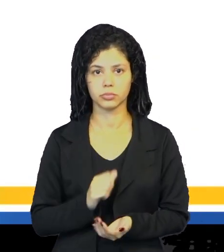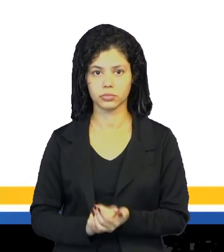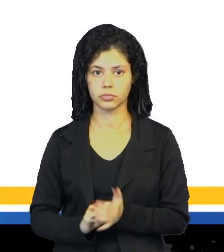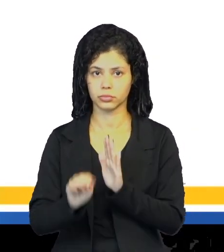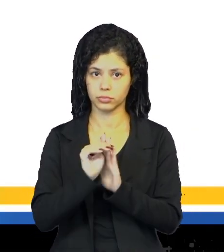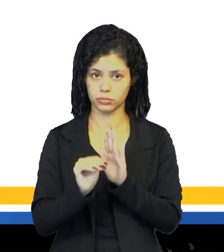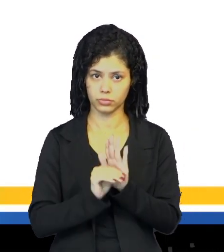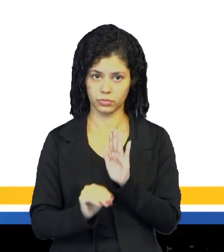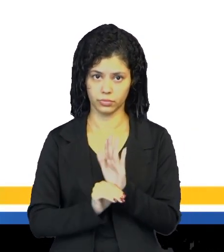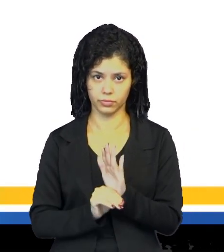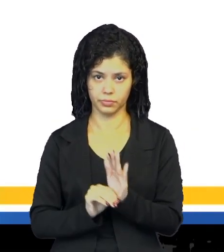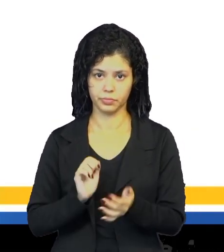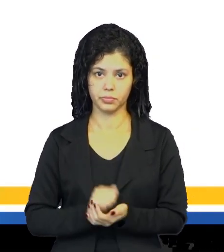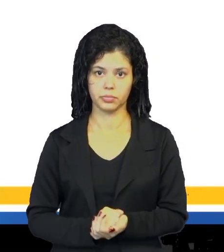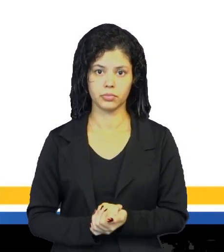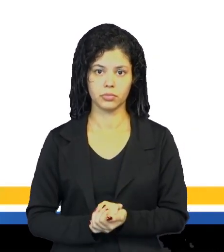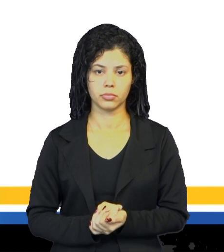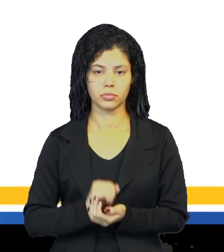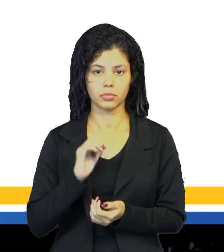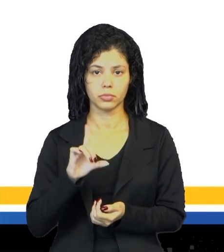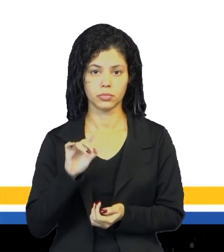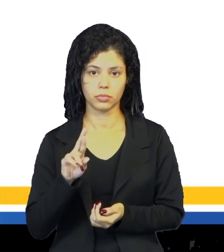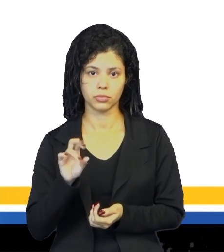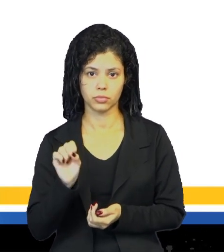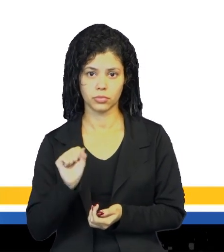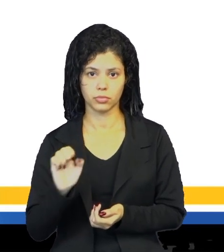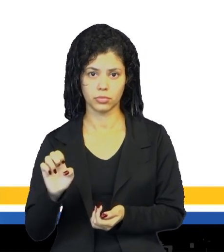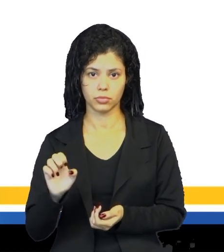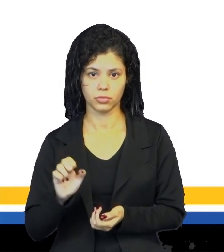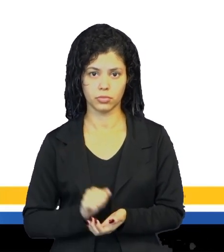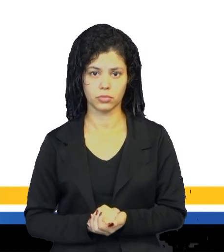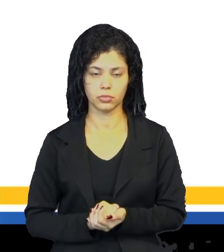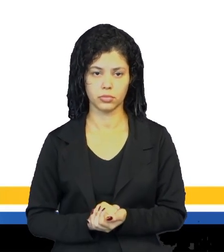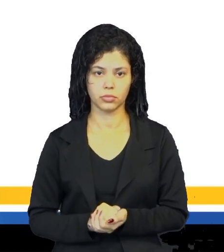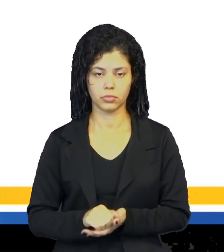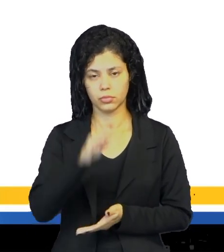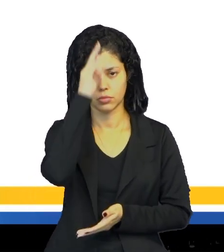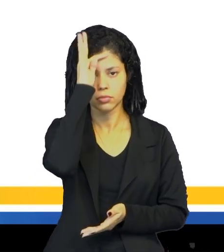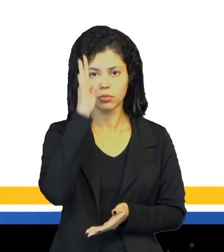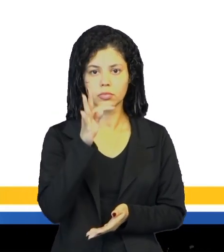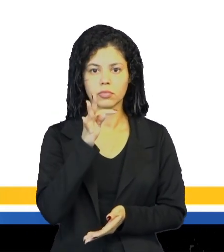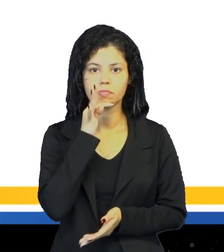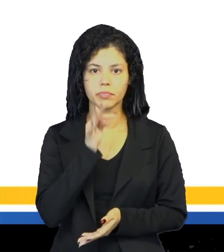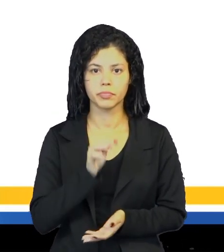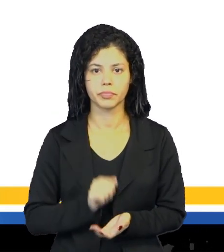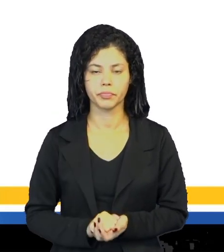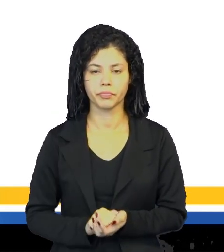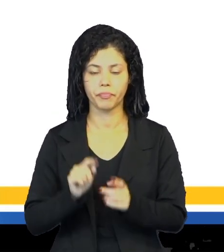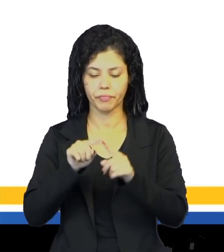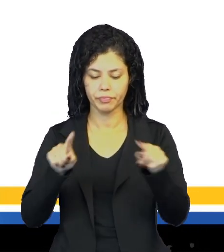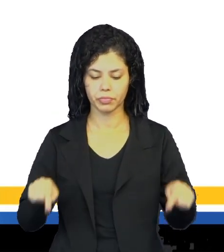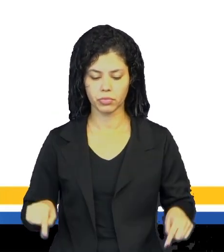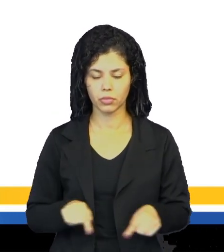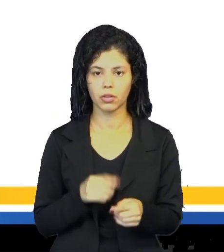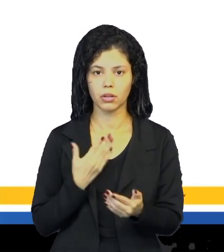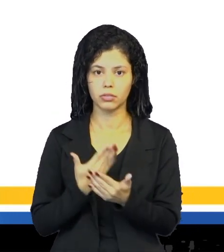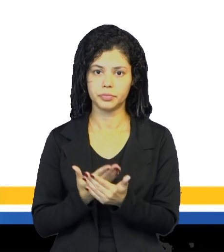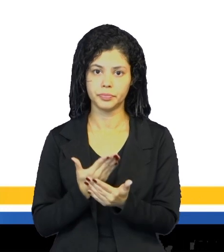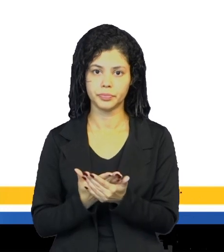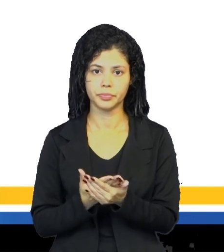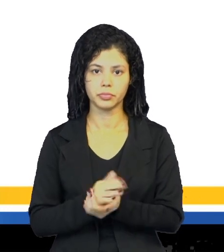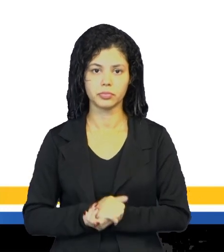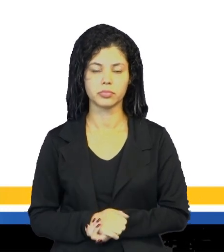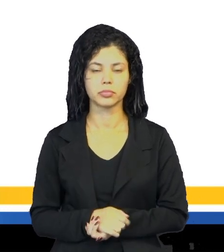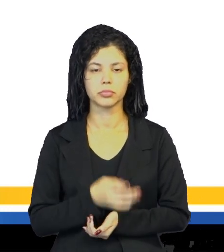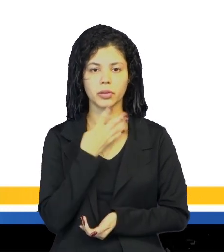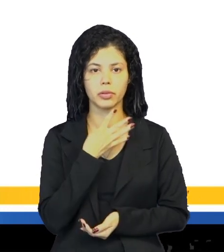Classe, ou El Salón, que é mais conhecido, né, como a nossa tradicional sala de aula. Então, a sala de